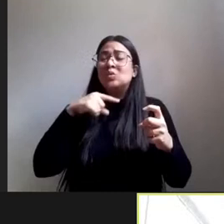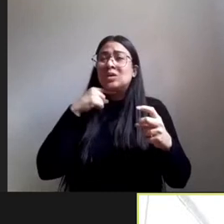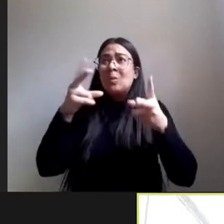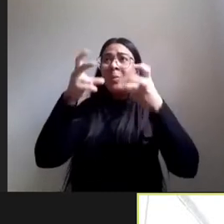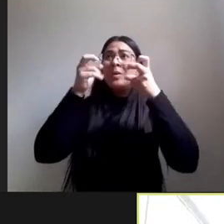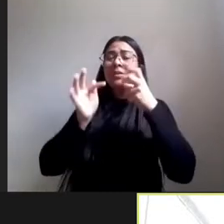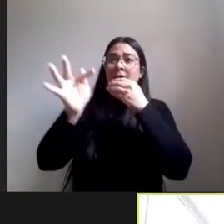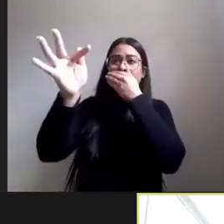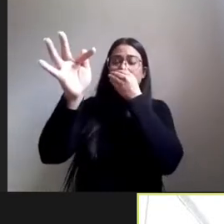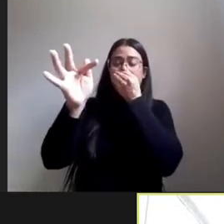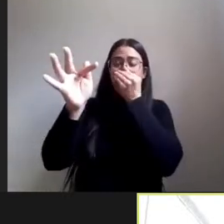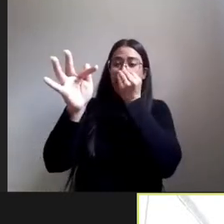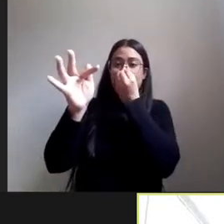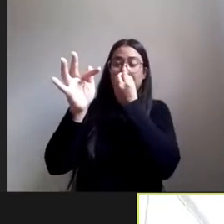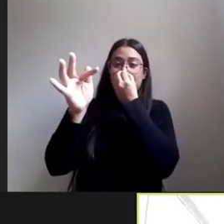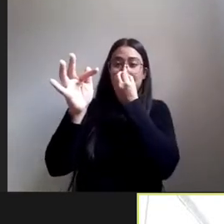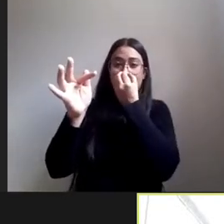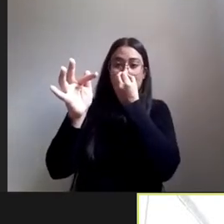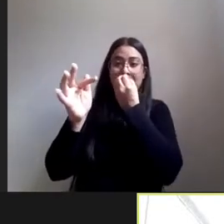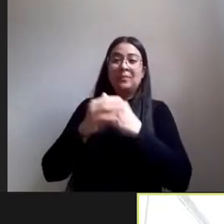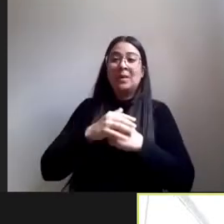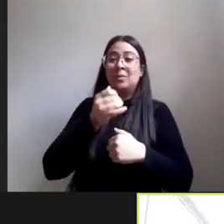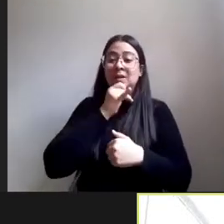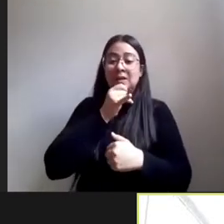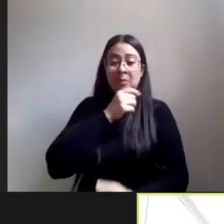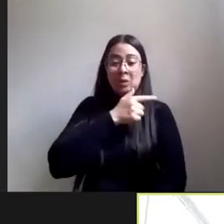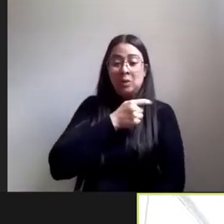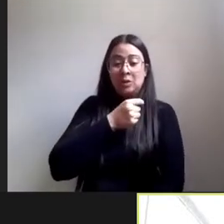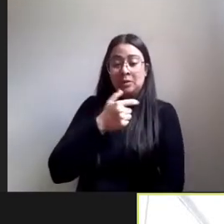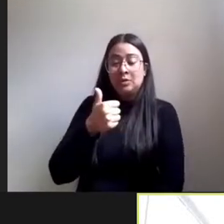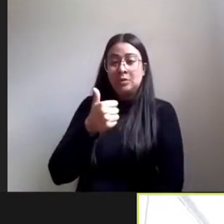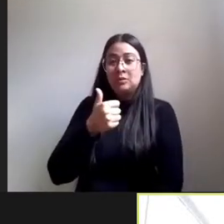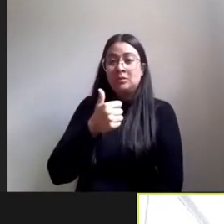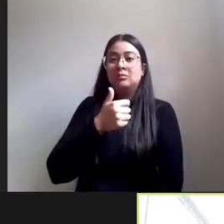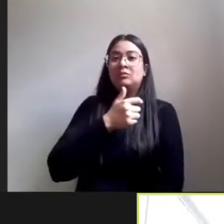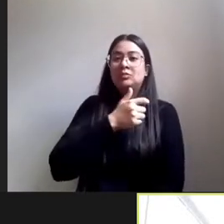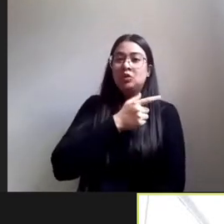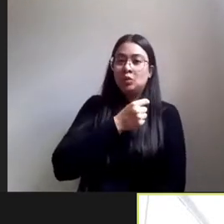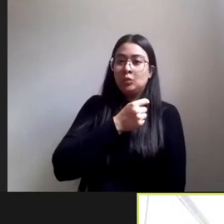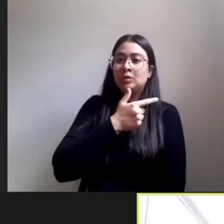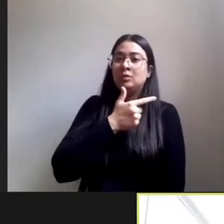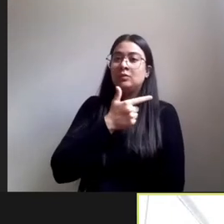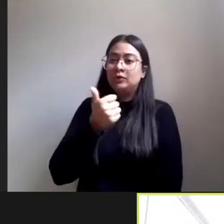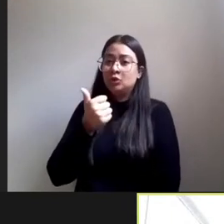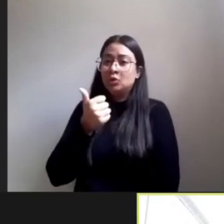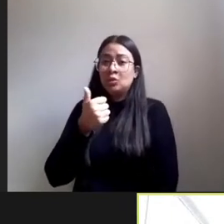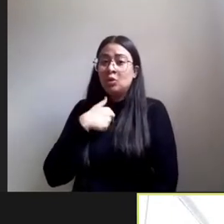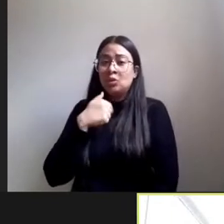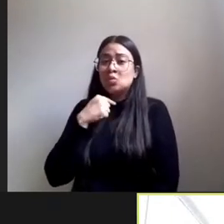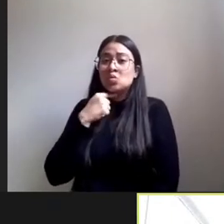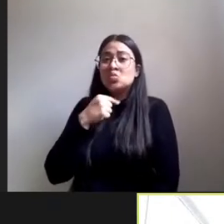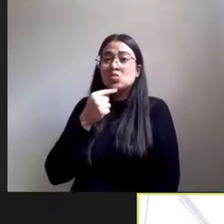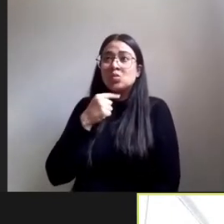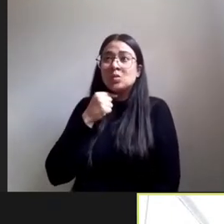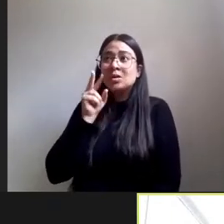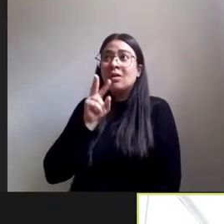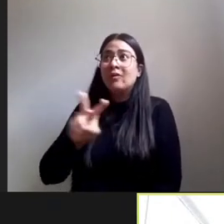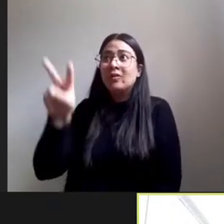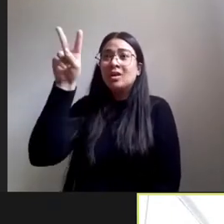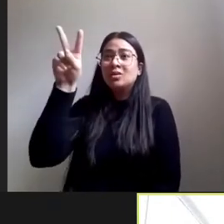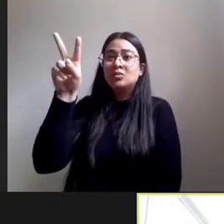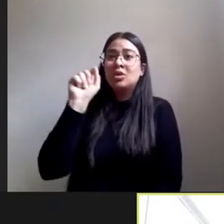que tá aí na porta né é uma dificuldade que me atravessa é vou dar um exemplo